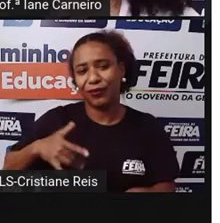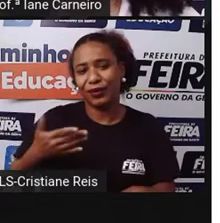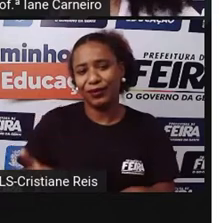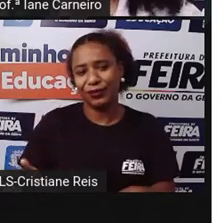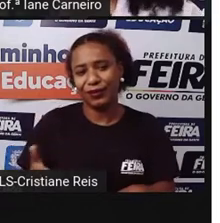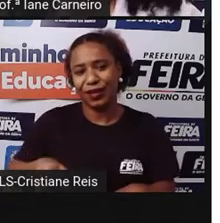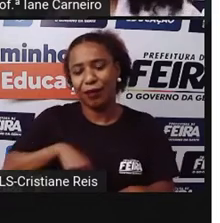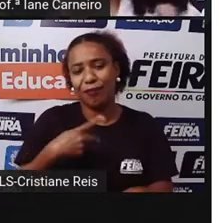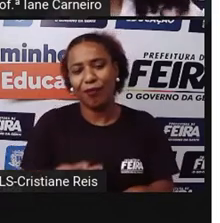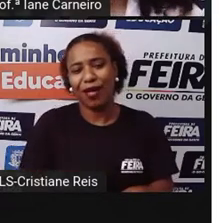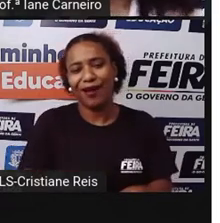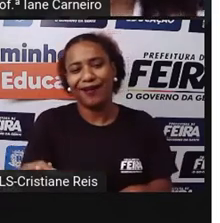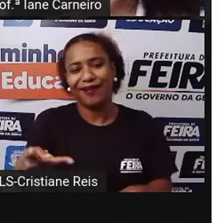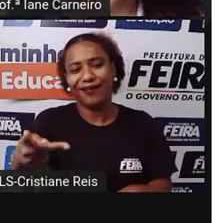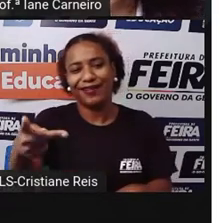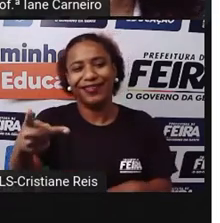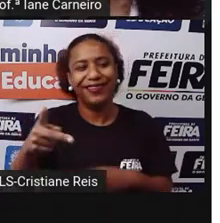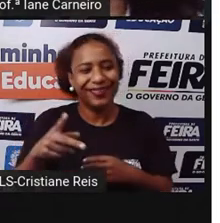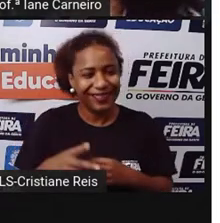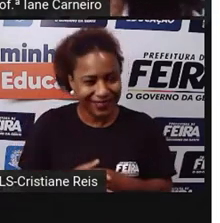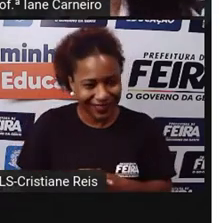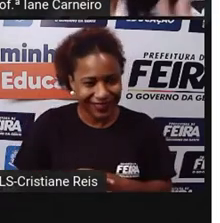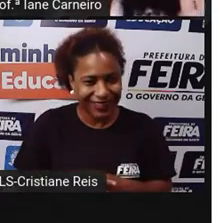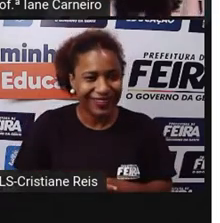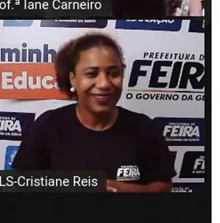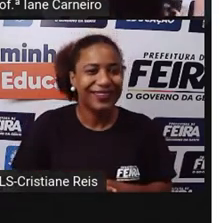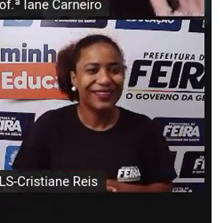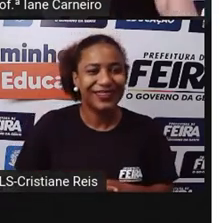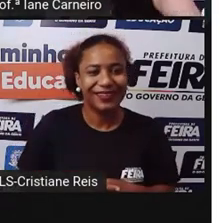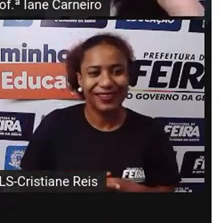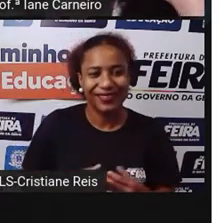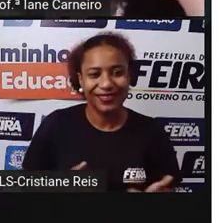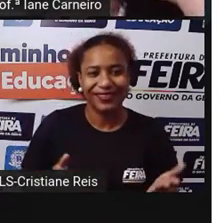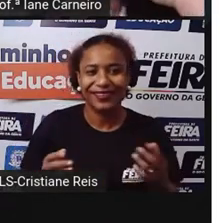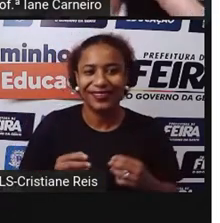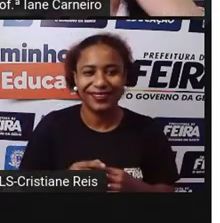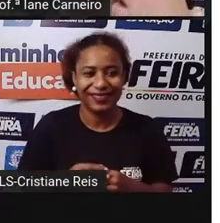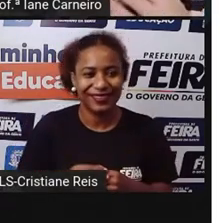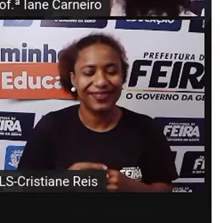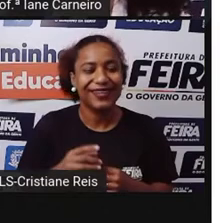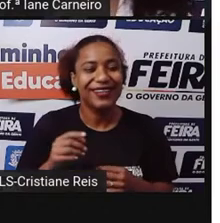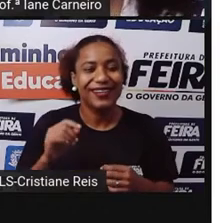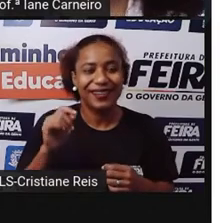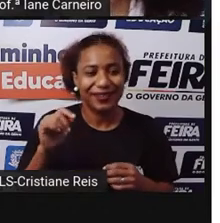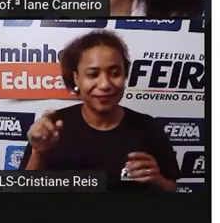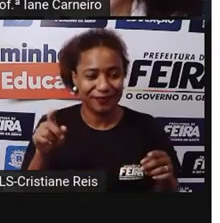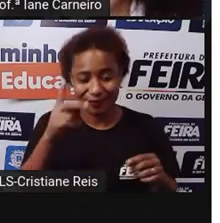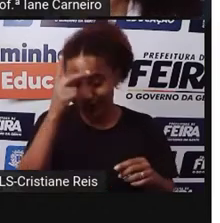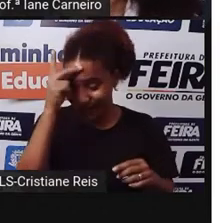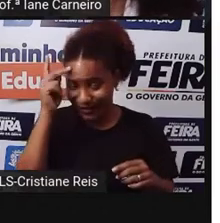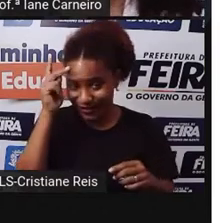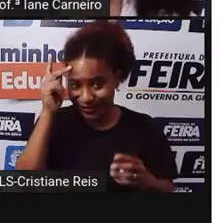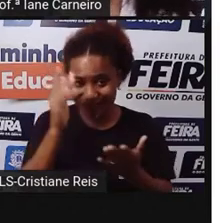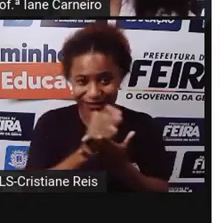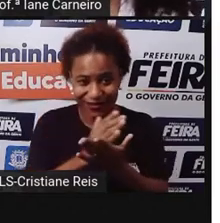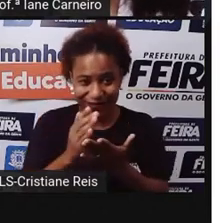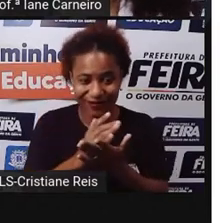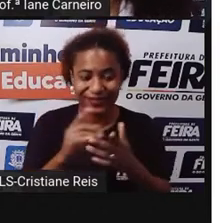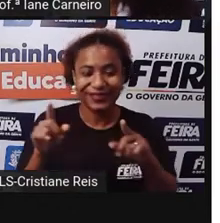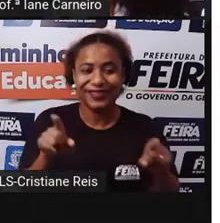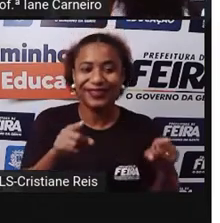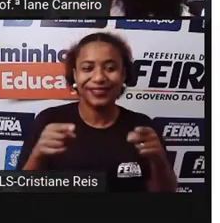corredor E aí Tem pessoas Tem cantores A Pró Não vai conseguir Cantar para vocês Mas tem cantores Que cantam E tocam Essa